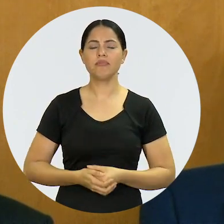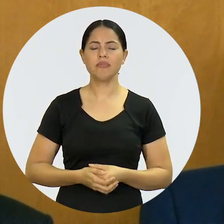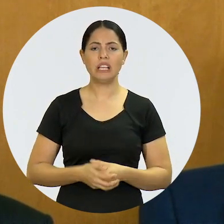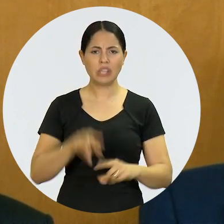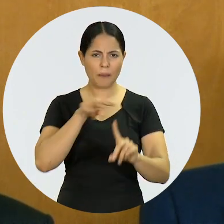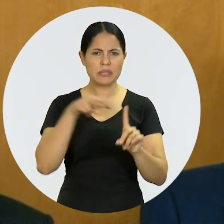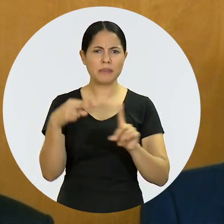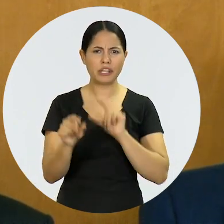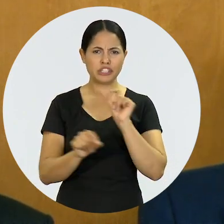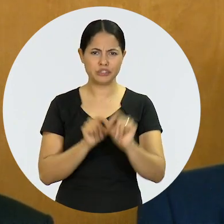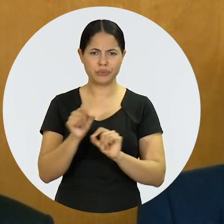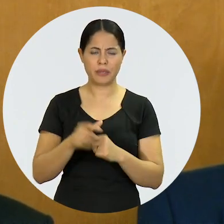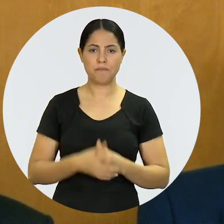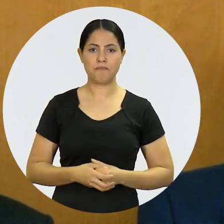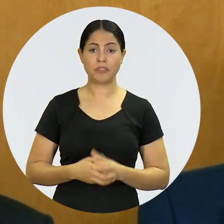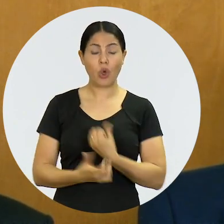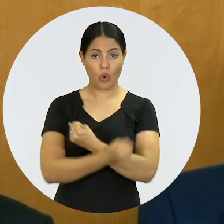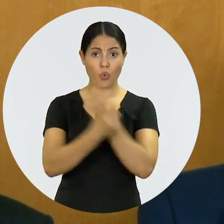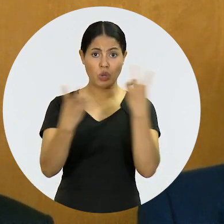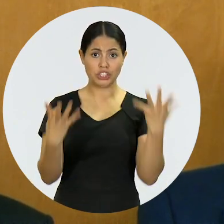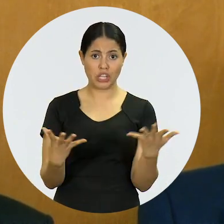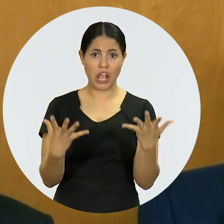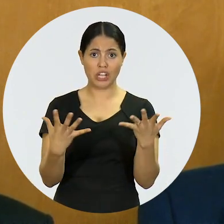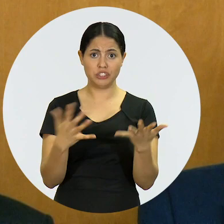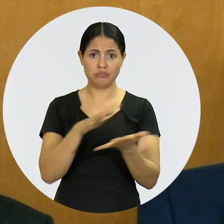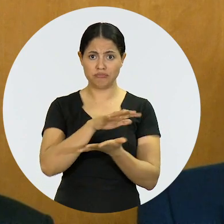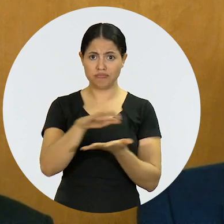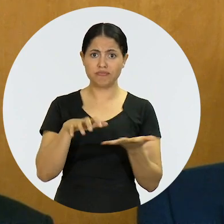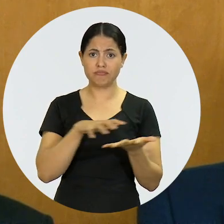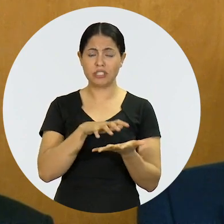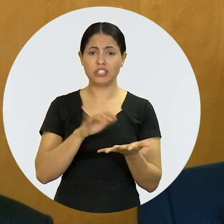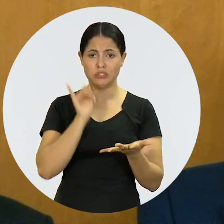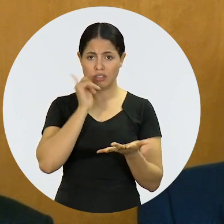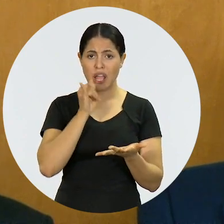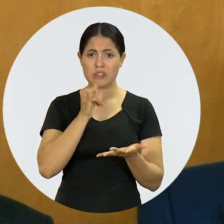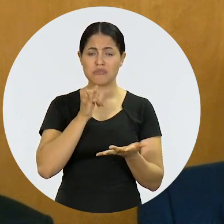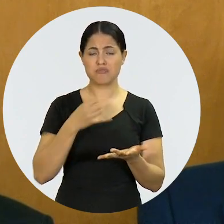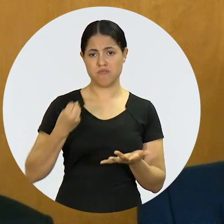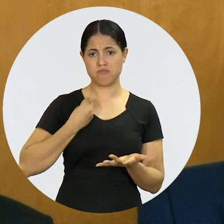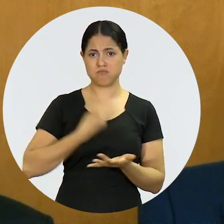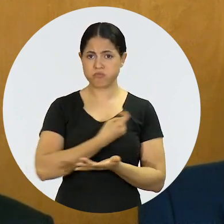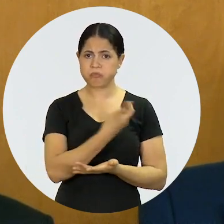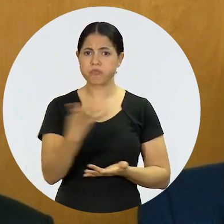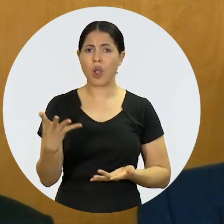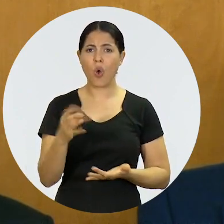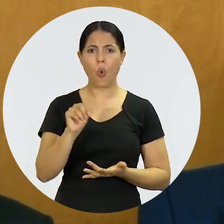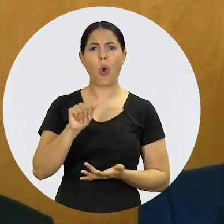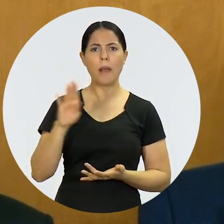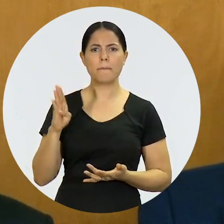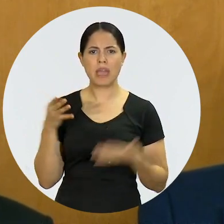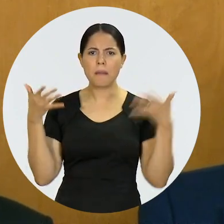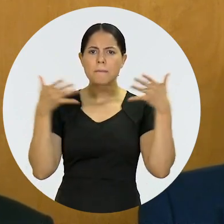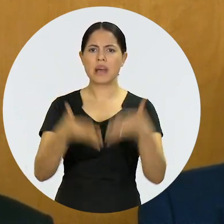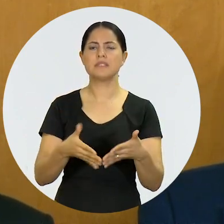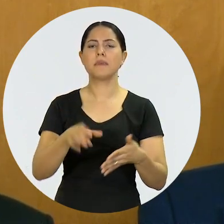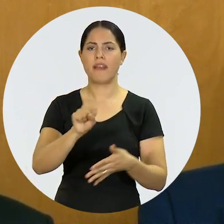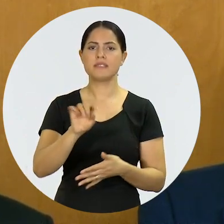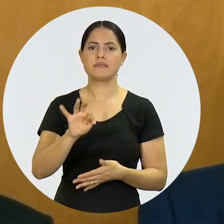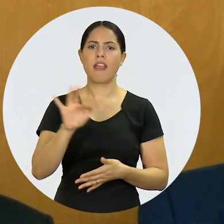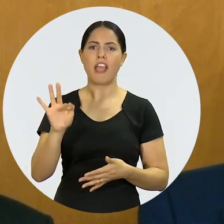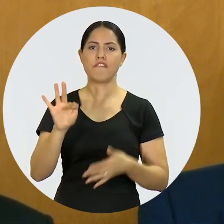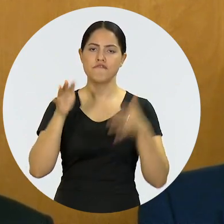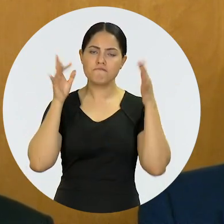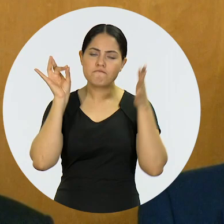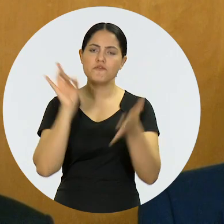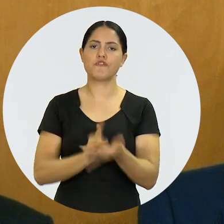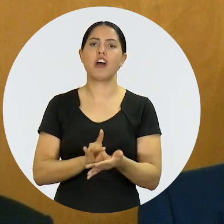Nacional. Então, percebam que, pelos números, a importância do protagonismo da OAB na atuação do Supremo